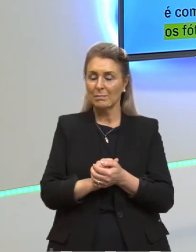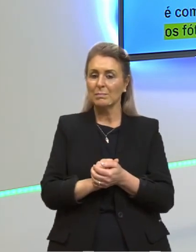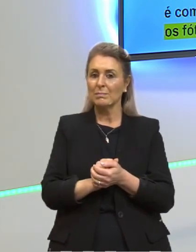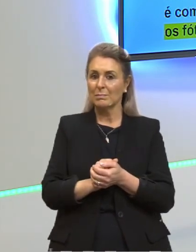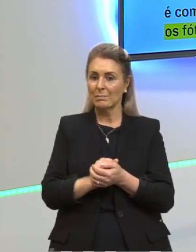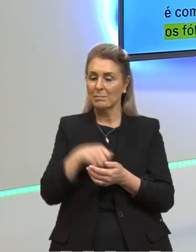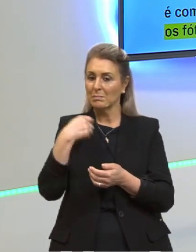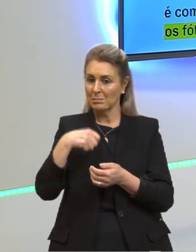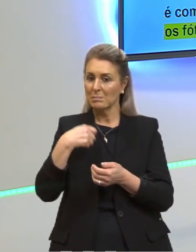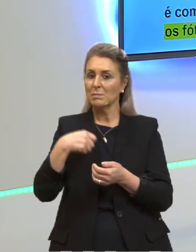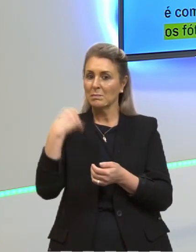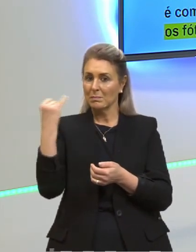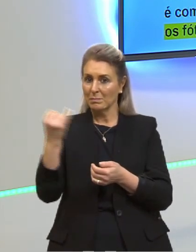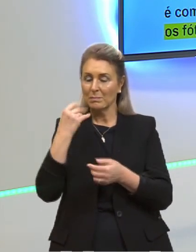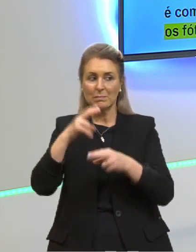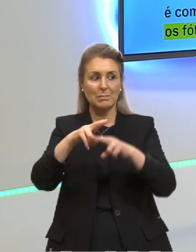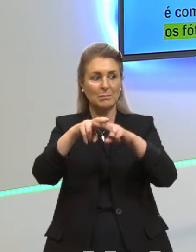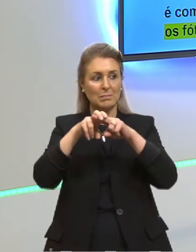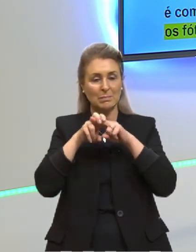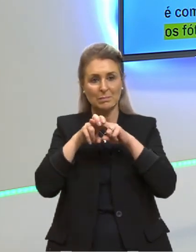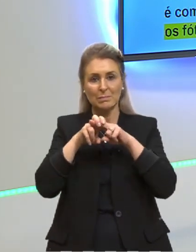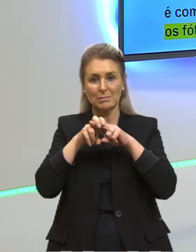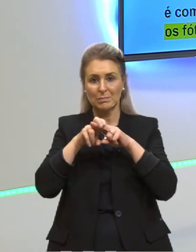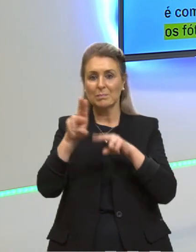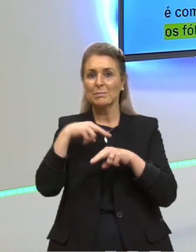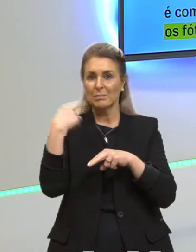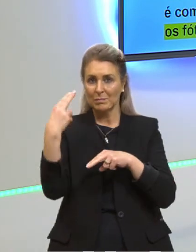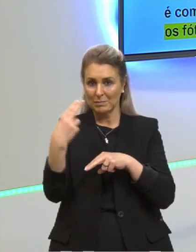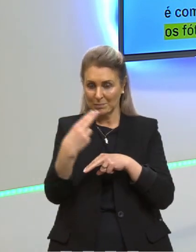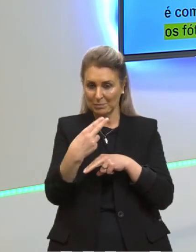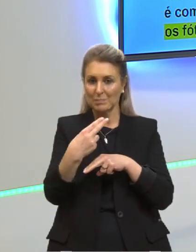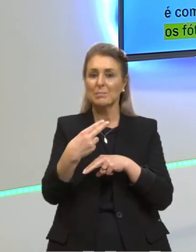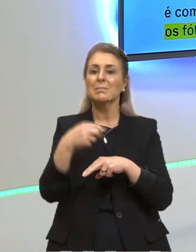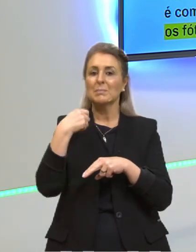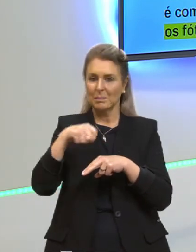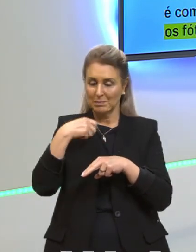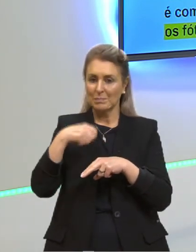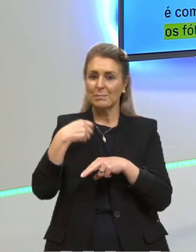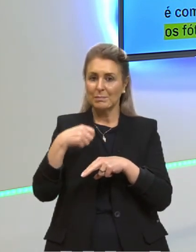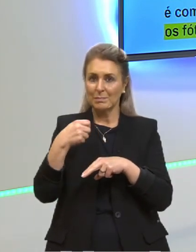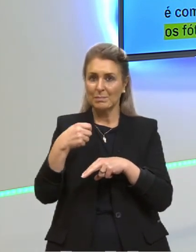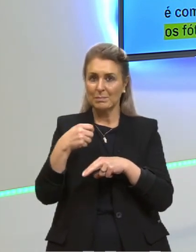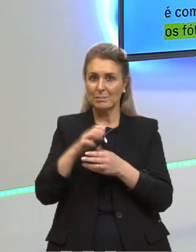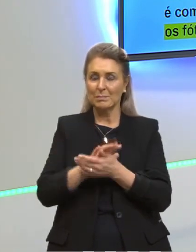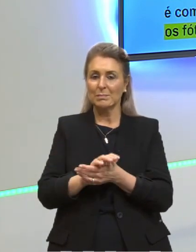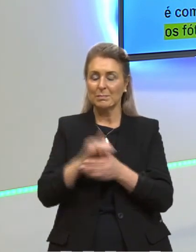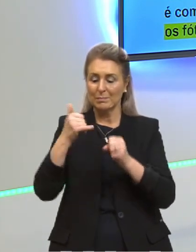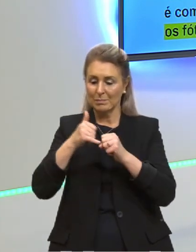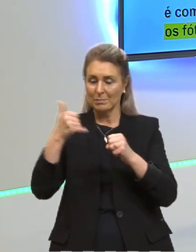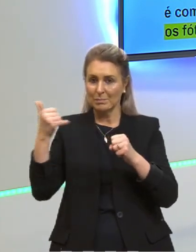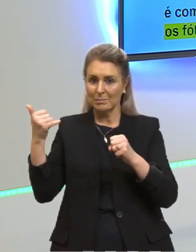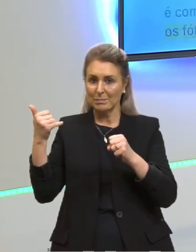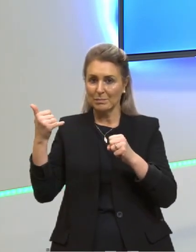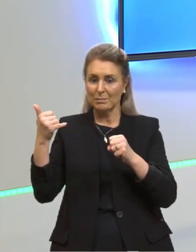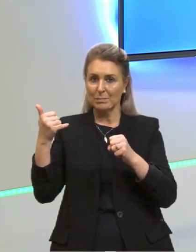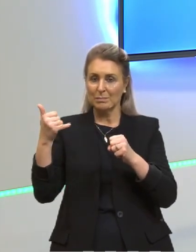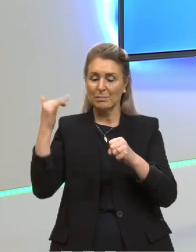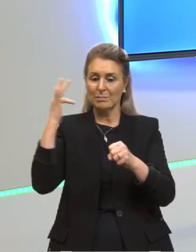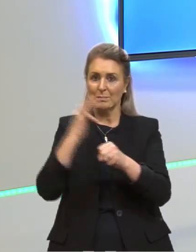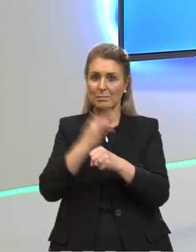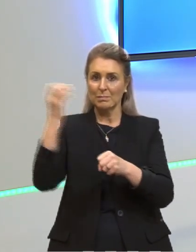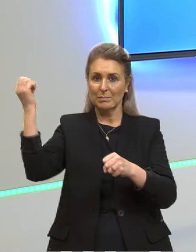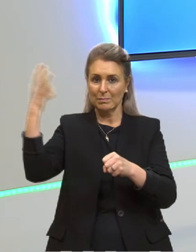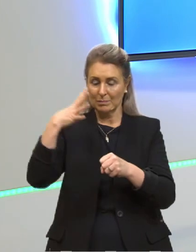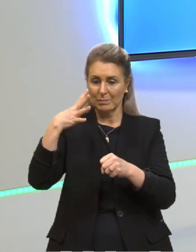considerados. Então, por isso que nós temos que levar essa questão da energia do fóton